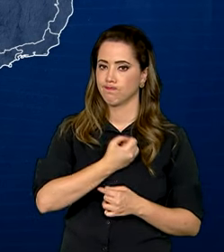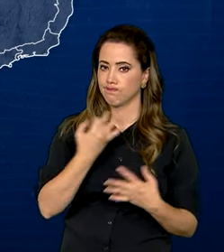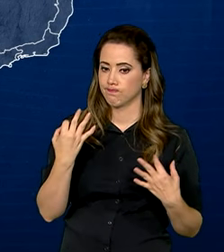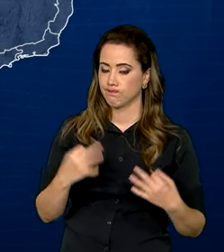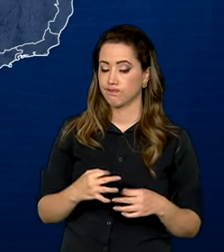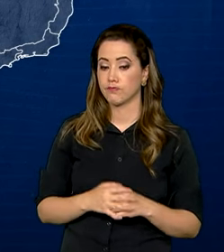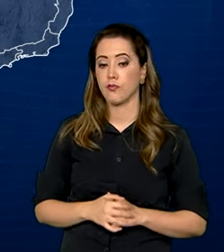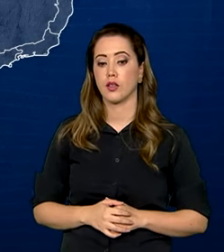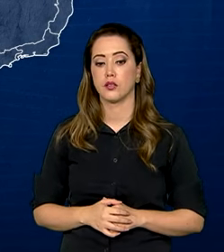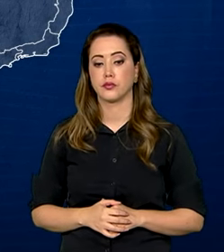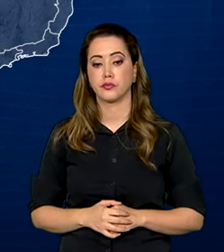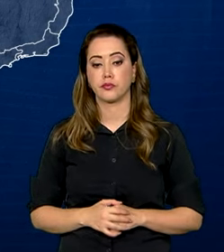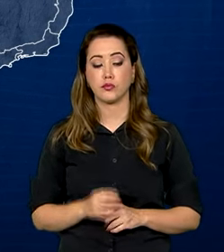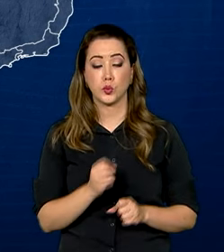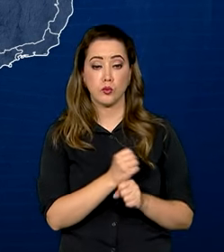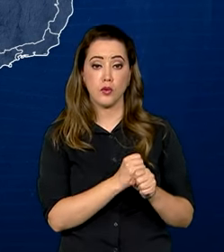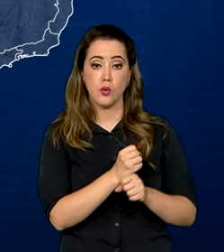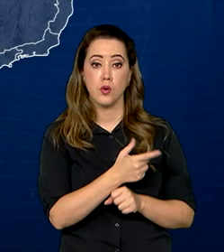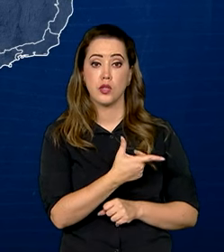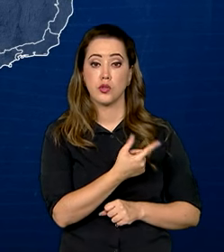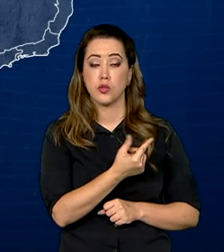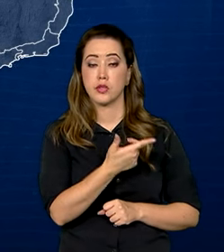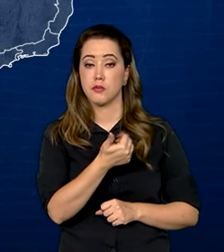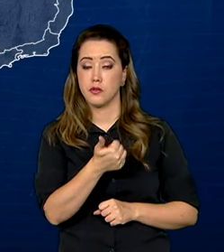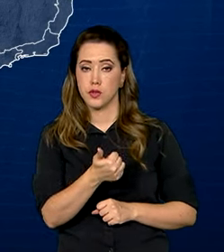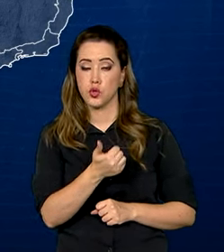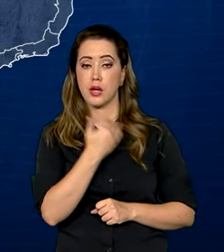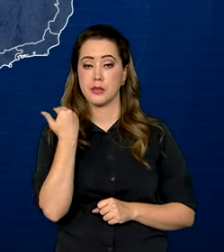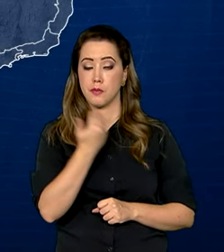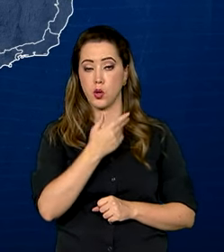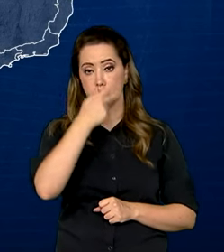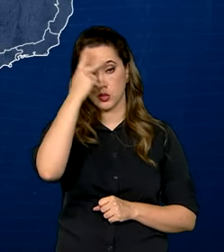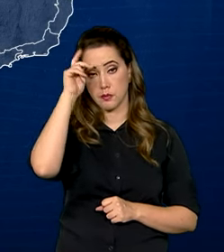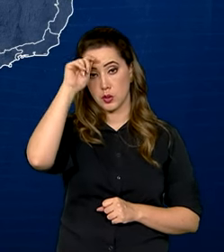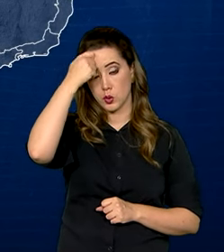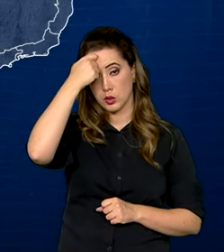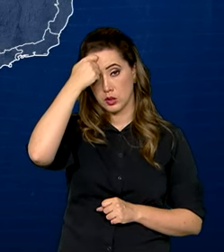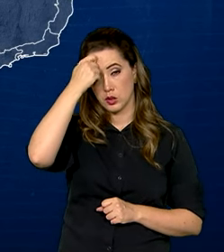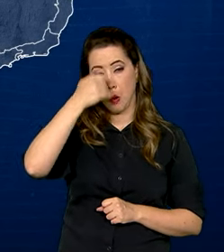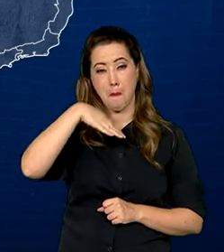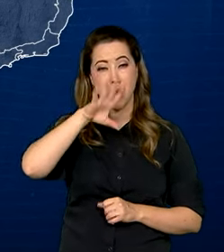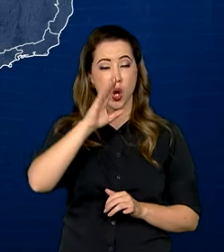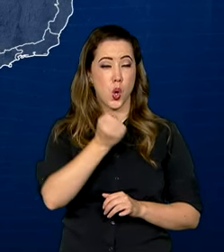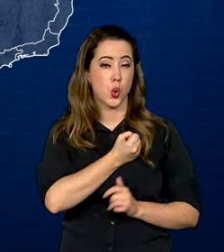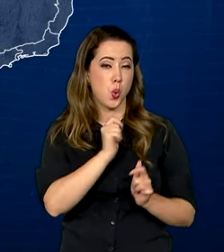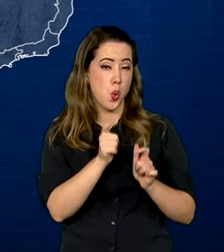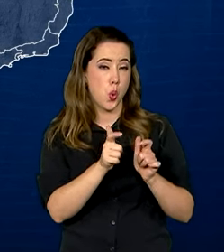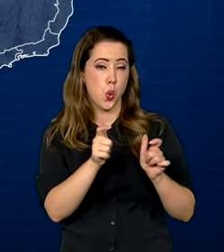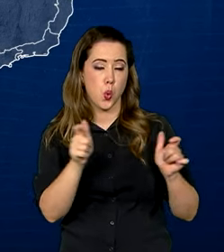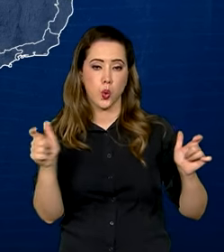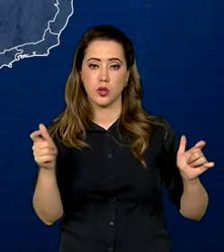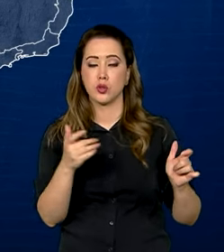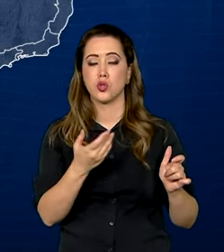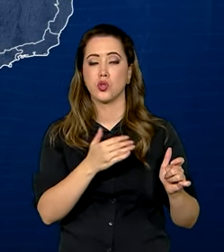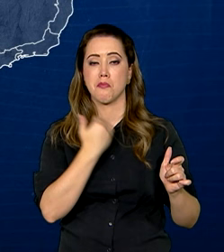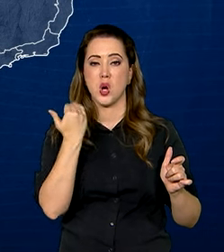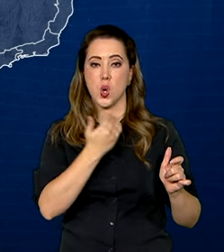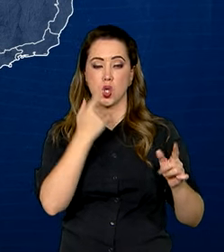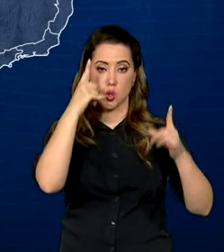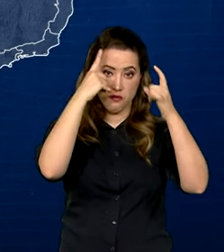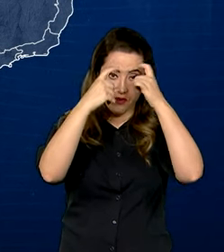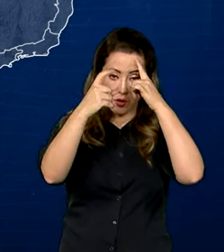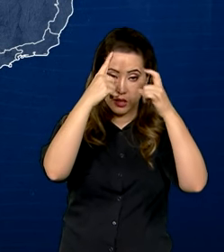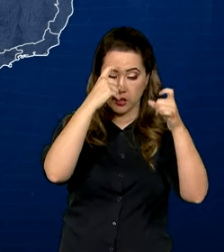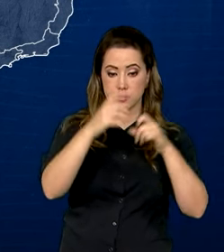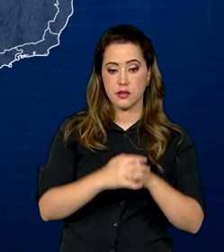Em 2021, o registro de homicídios de pessoas negras lidera o ranking de mortes violentas, totalizando